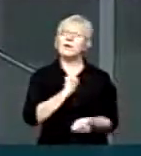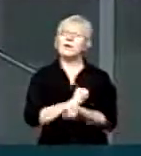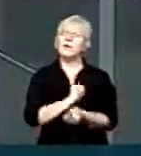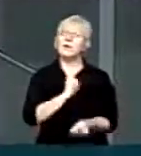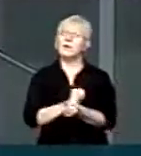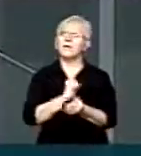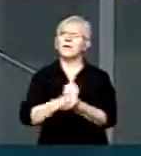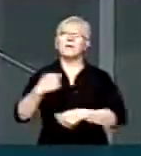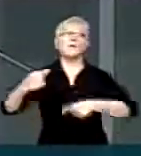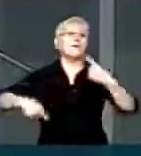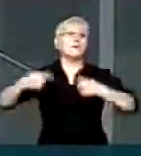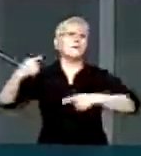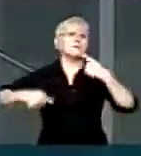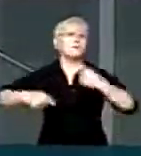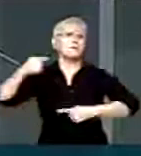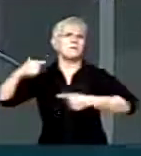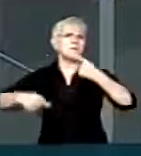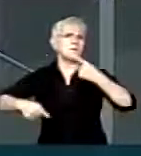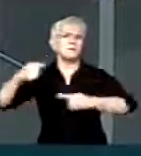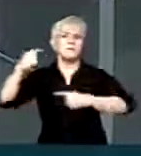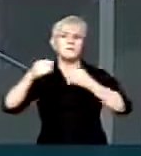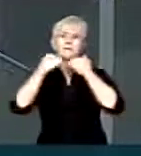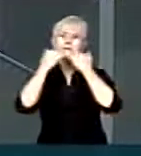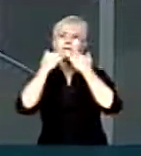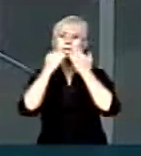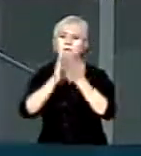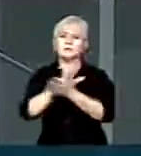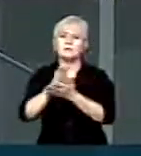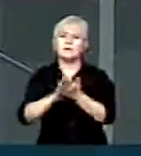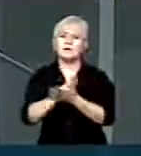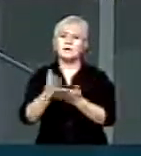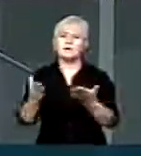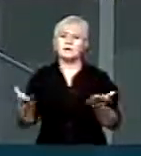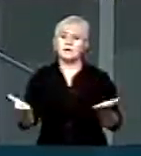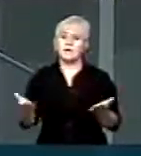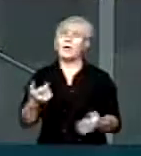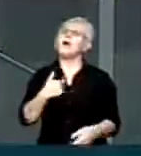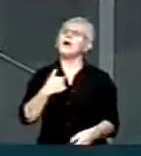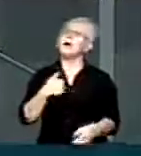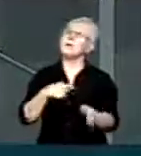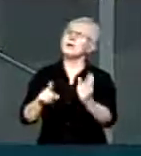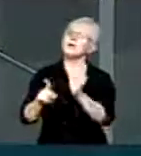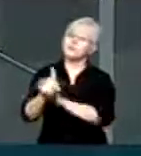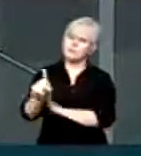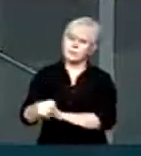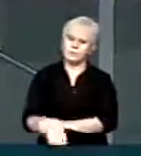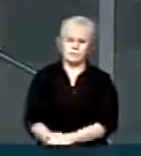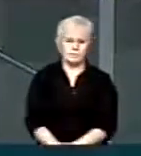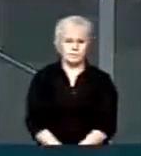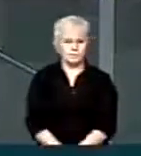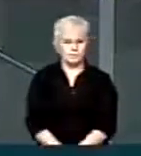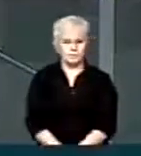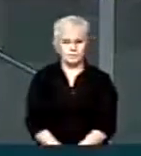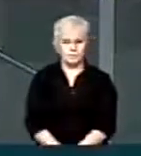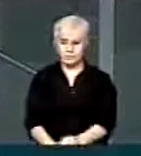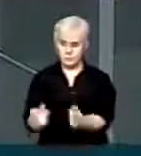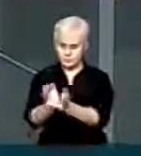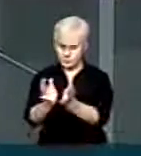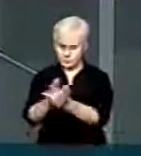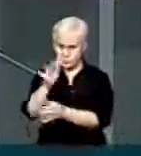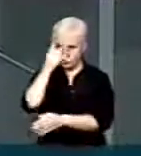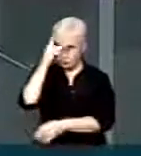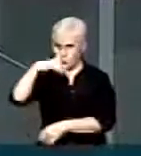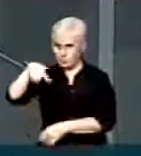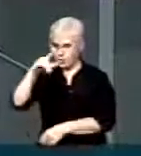fazendo o debate eminentemente político Aí eu faço aqui uma indagação, senhor presidente Aos autores do